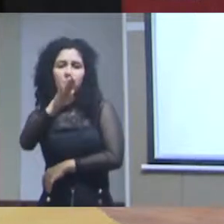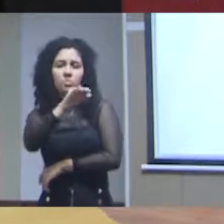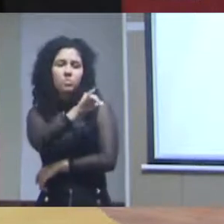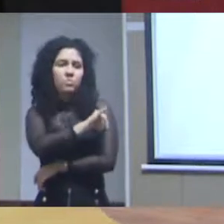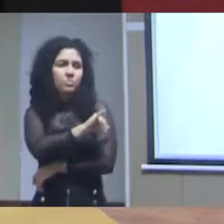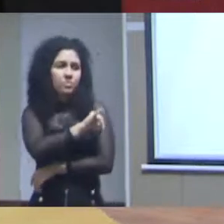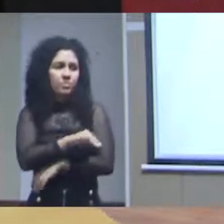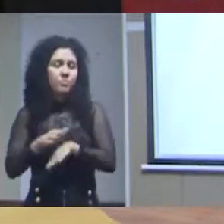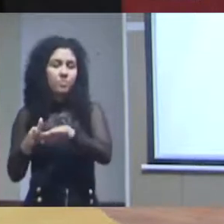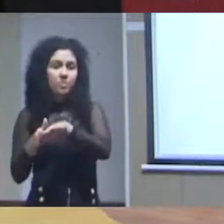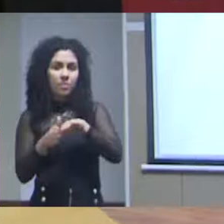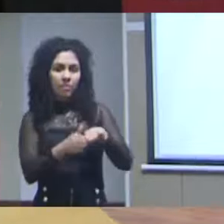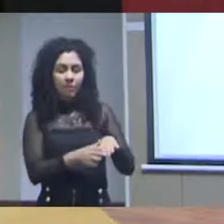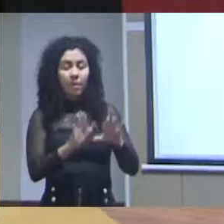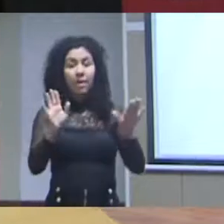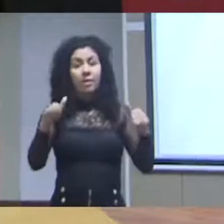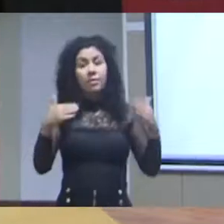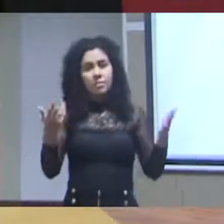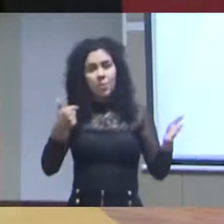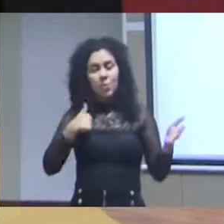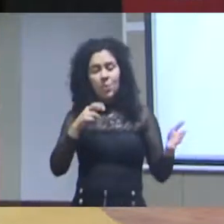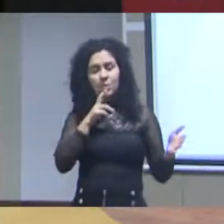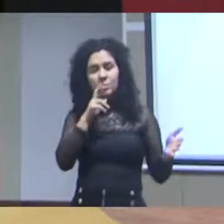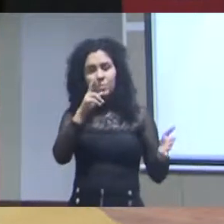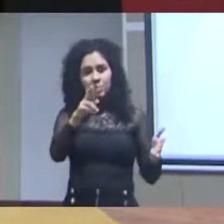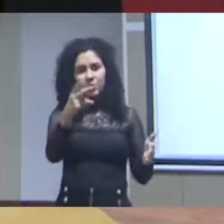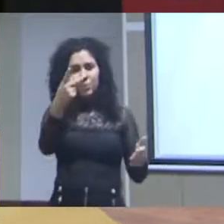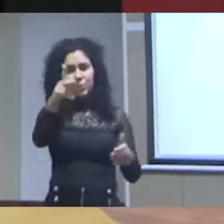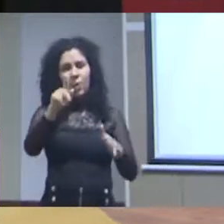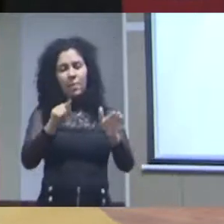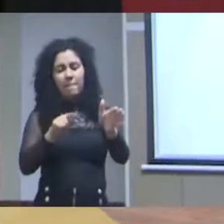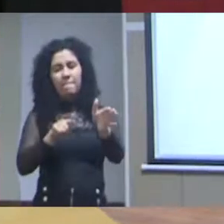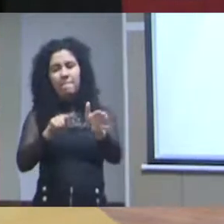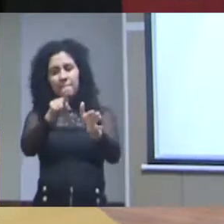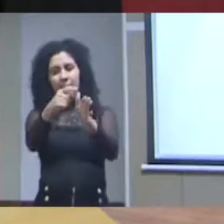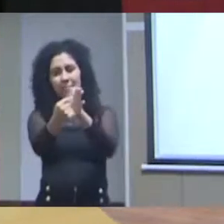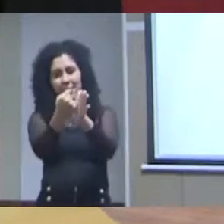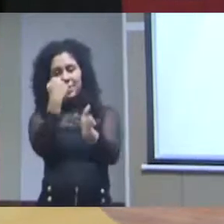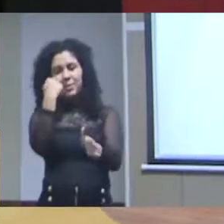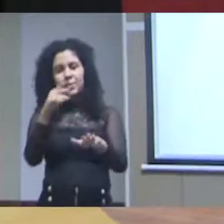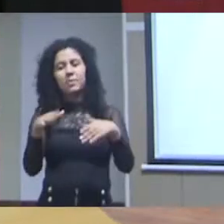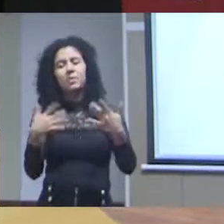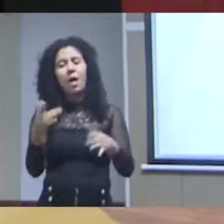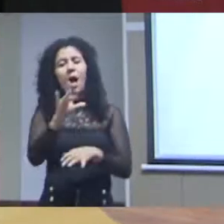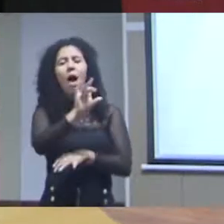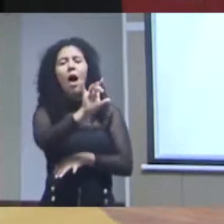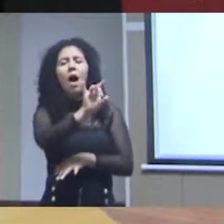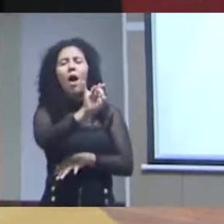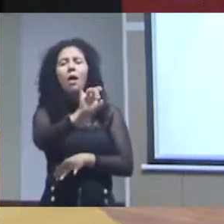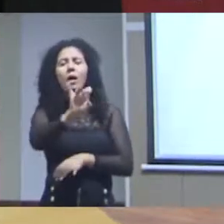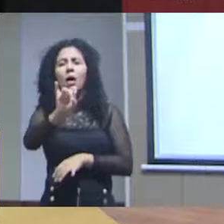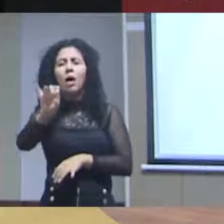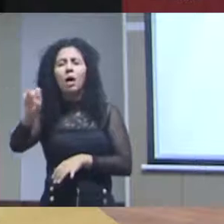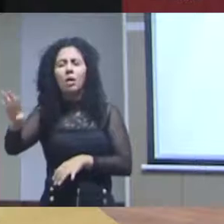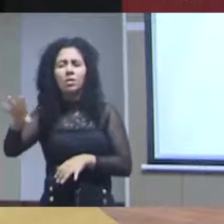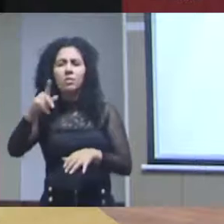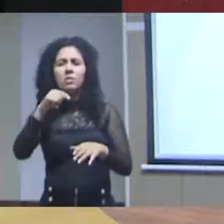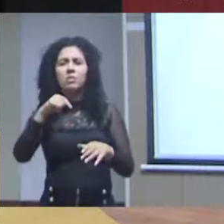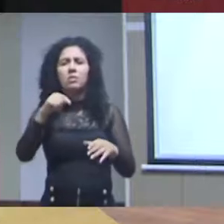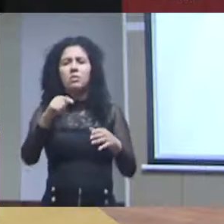na mesma linha respondendo a sua pergunta cada uma dessas coleções ou conjunto de dados ou ferramentas